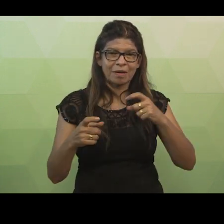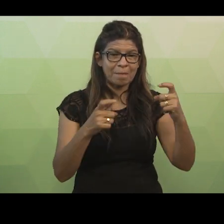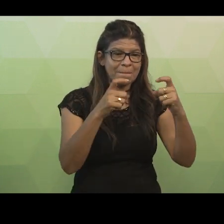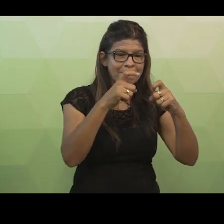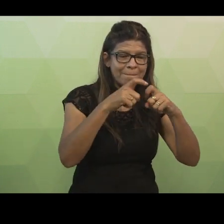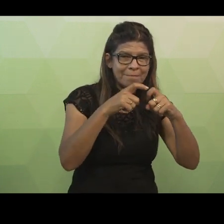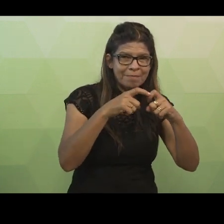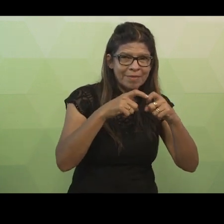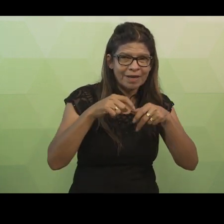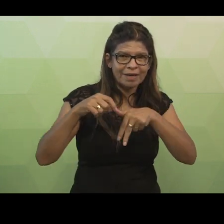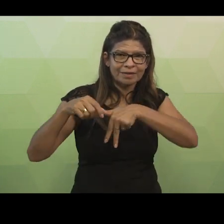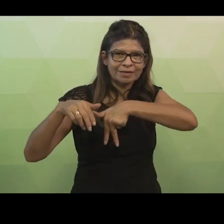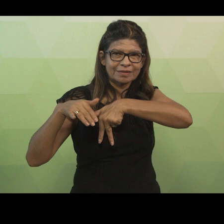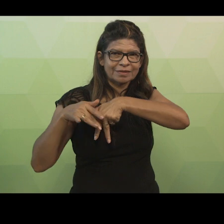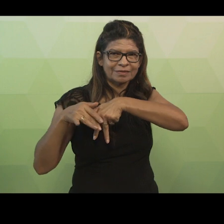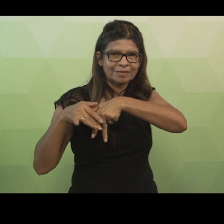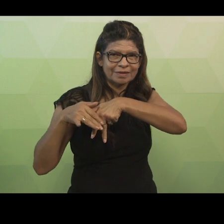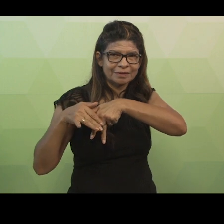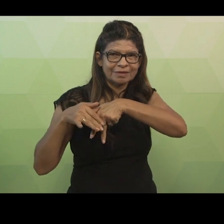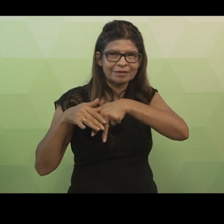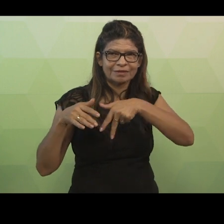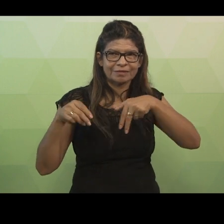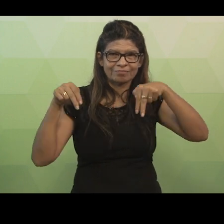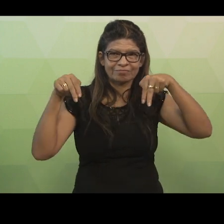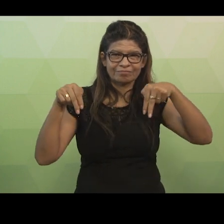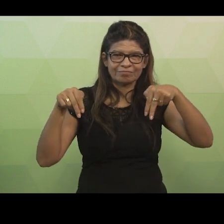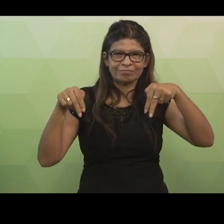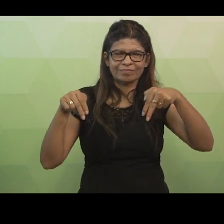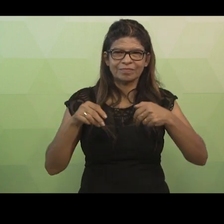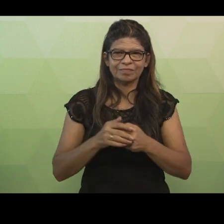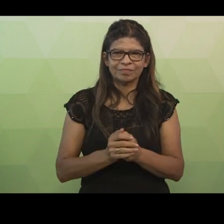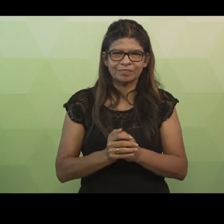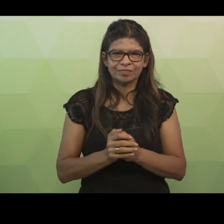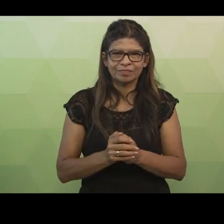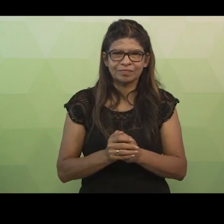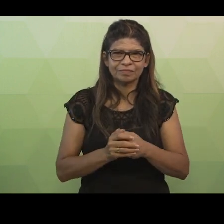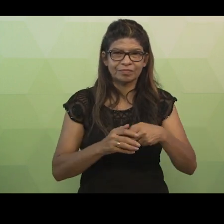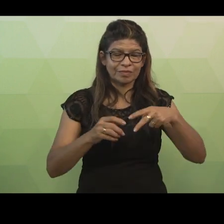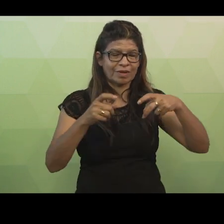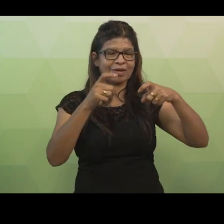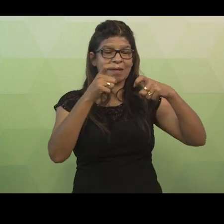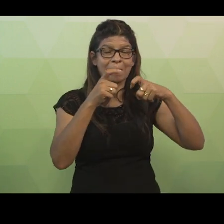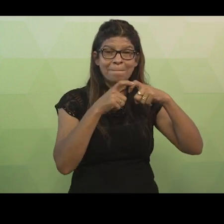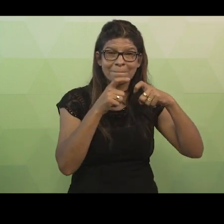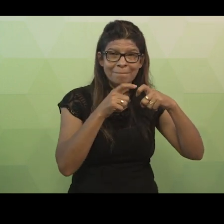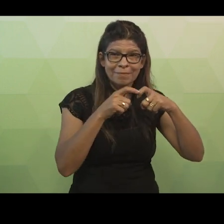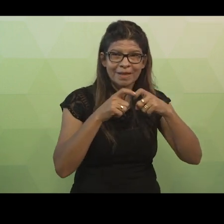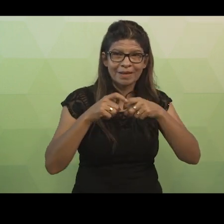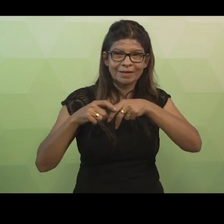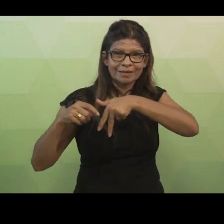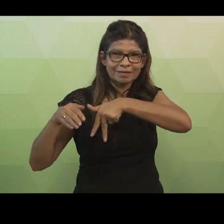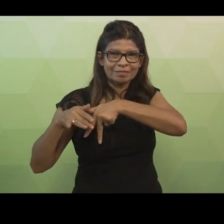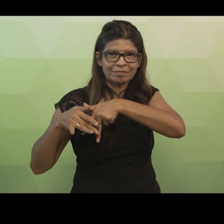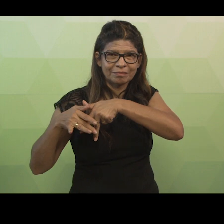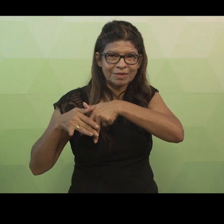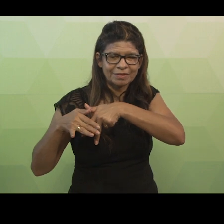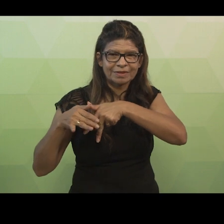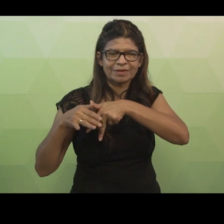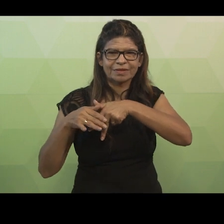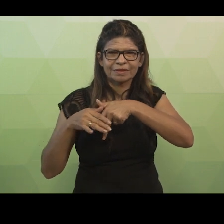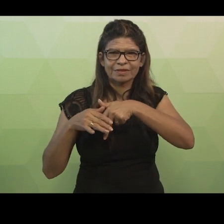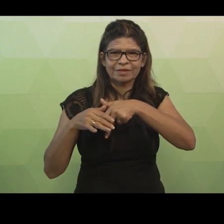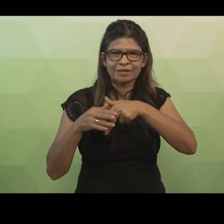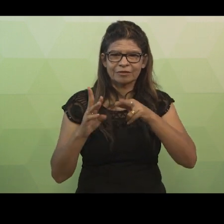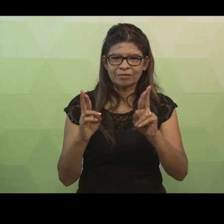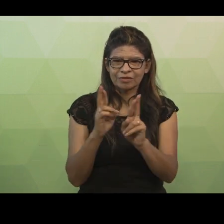e pacientes. As duas entidades médicos e pacientes são associadas por meio do